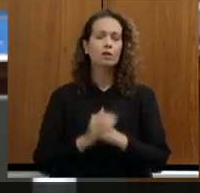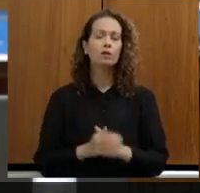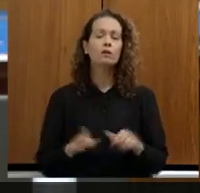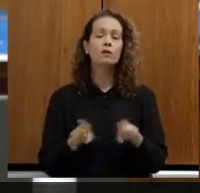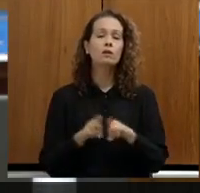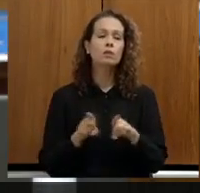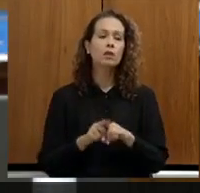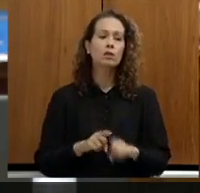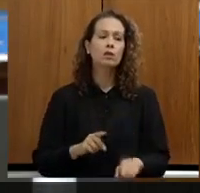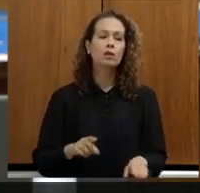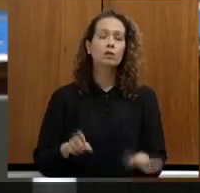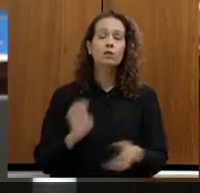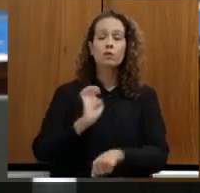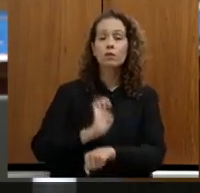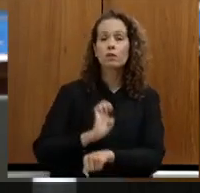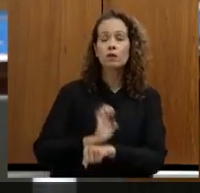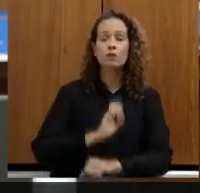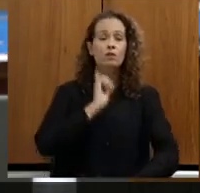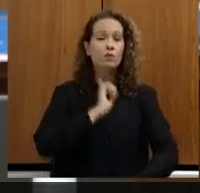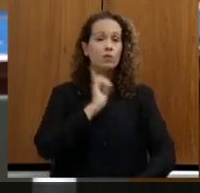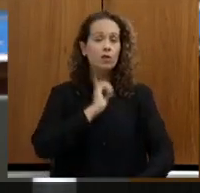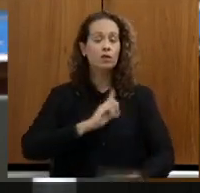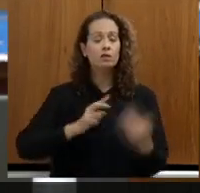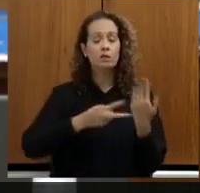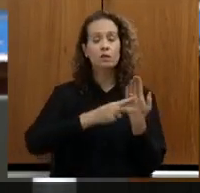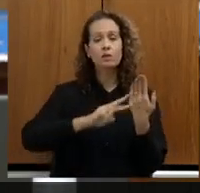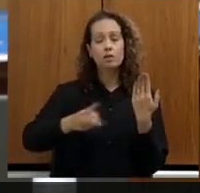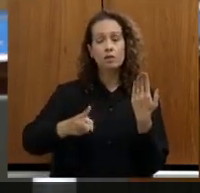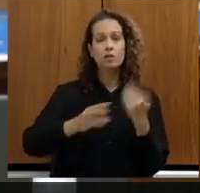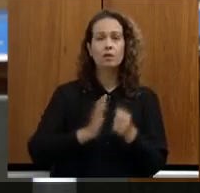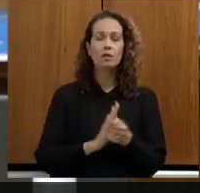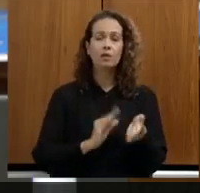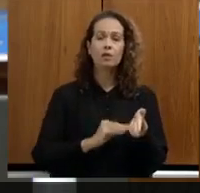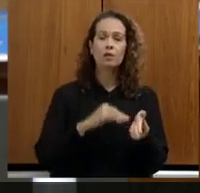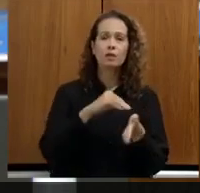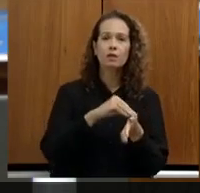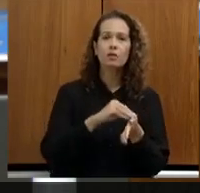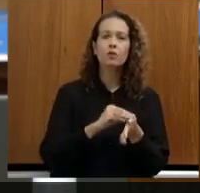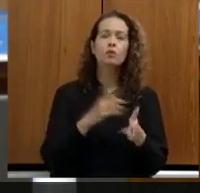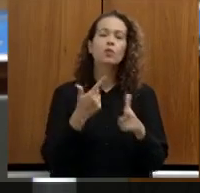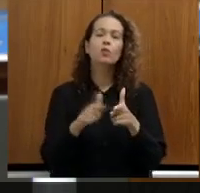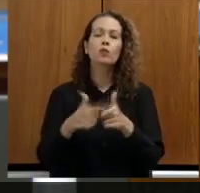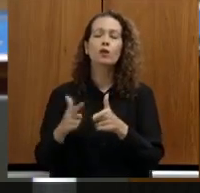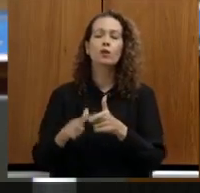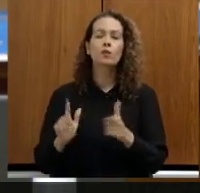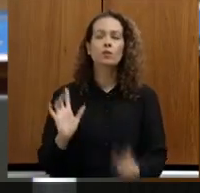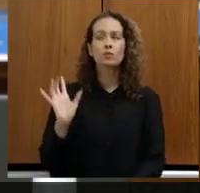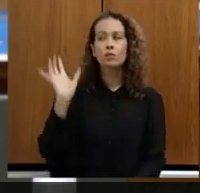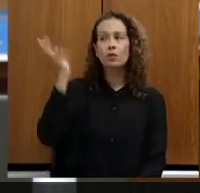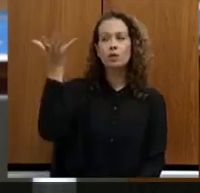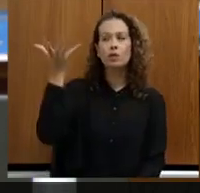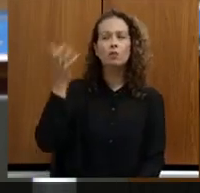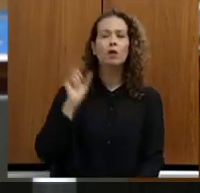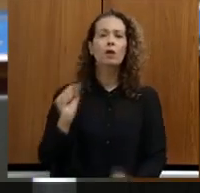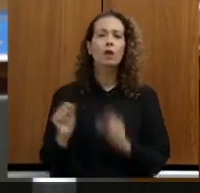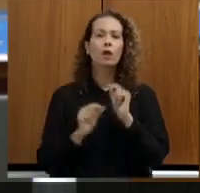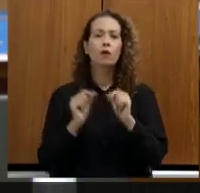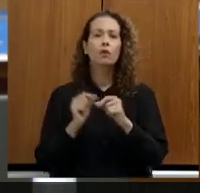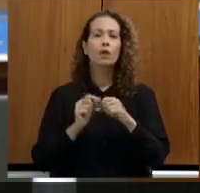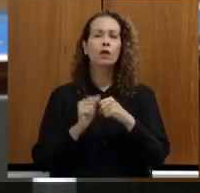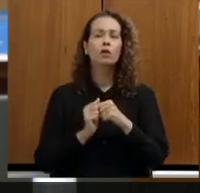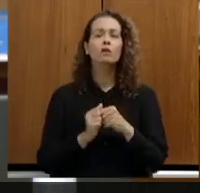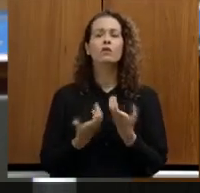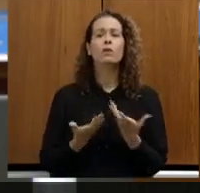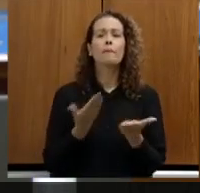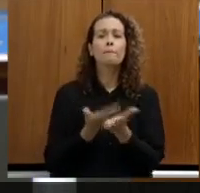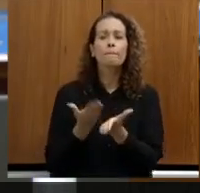Minas Gerais, uma das consequências da agenda do clima são os eventos extremos meteorológicos com